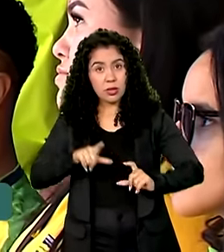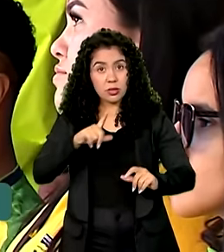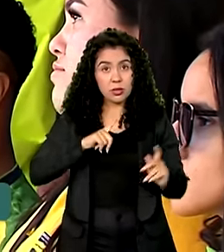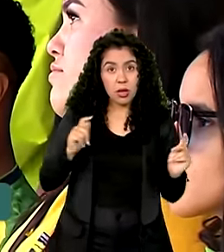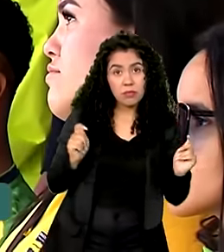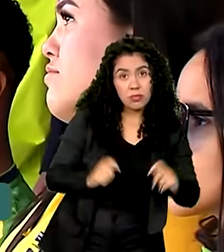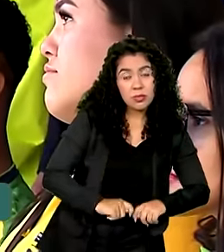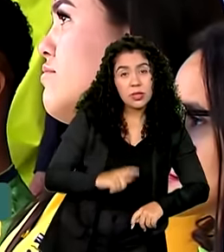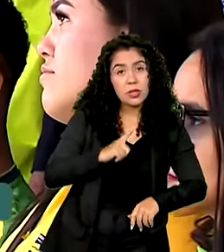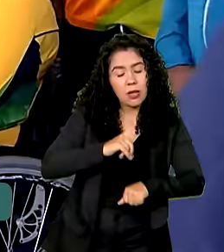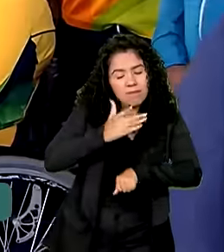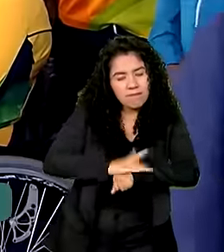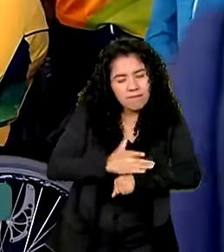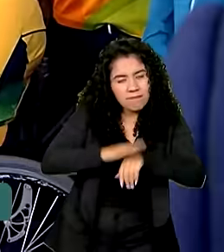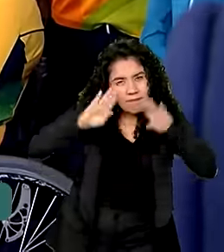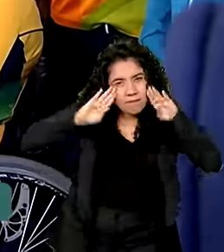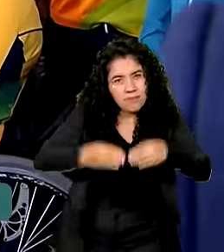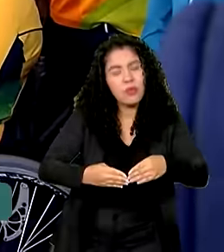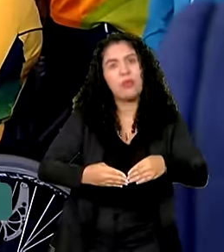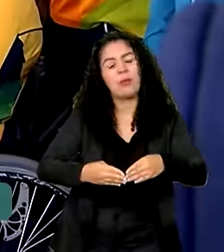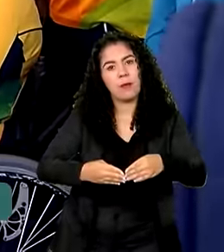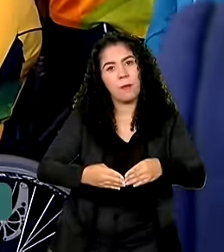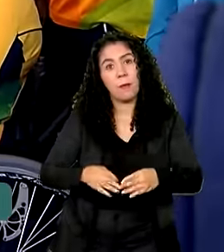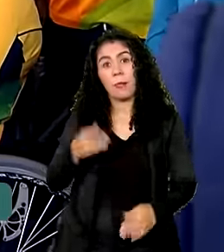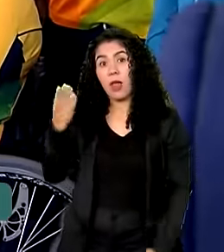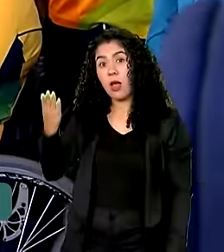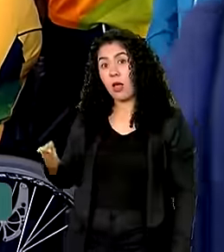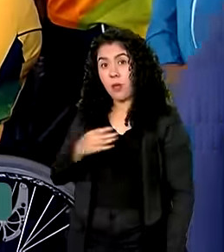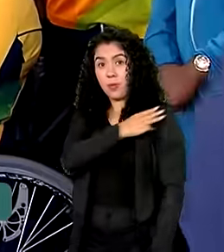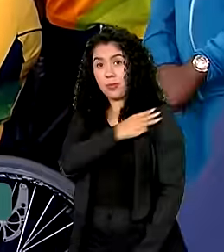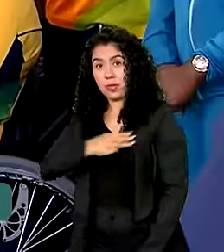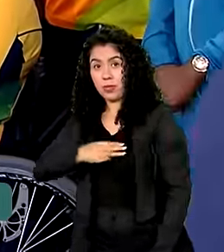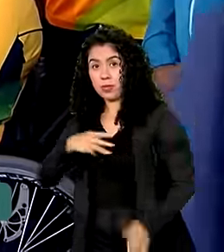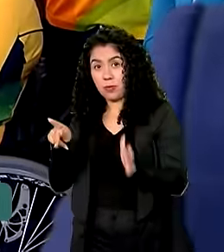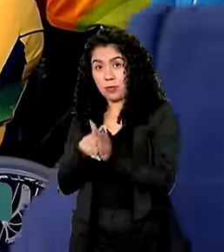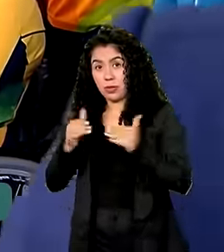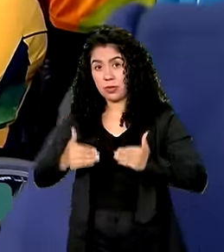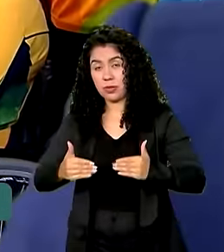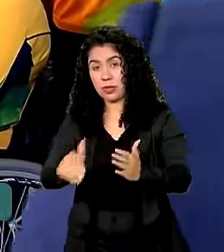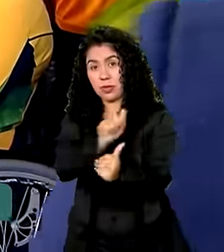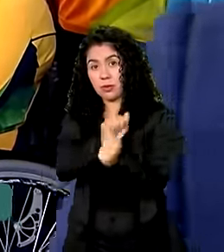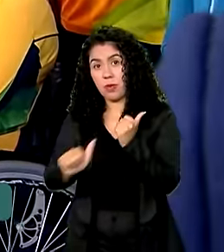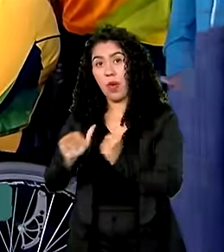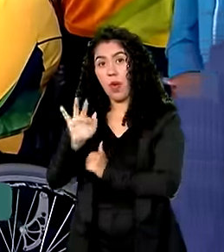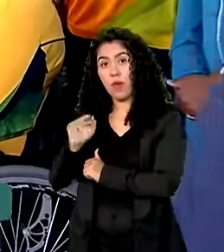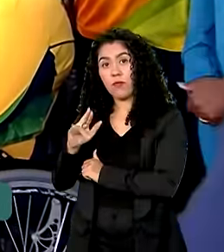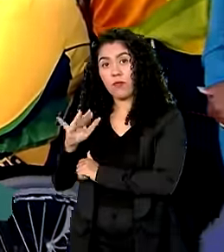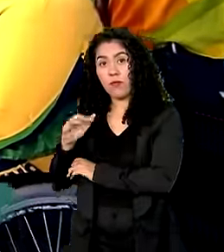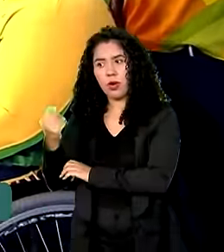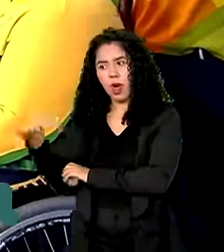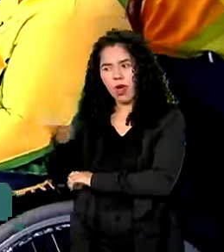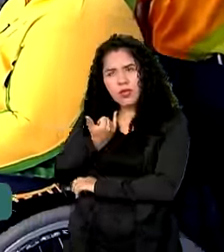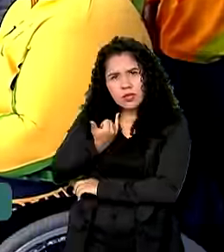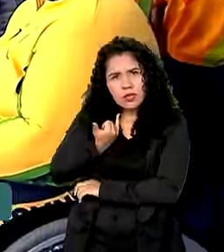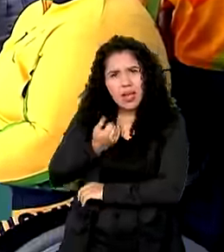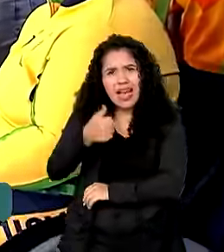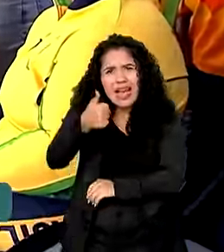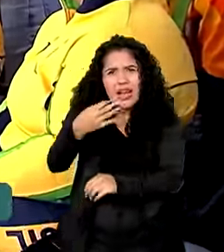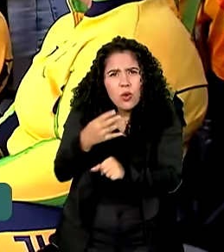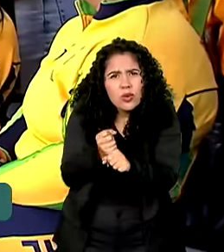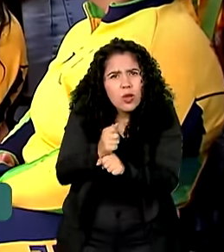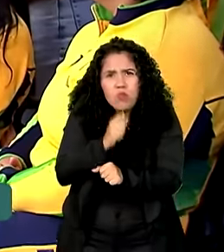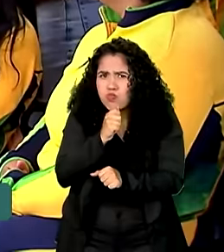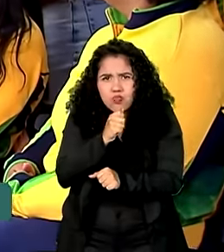de praticar esporte. Quando o Fufuca me comunicou que ficou 14 anos sem reajuste,